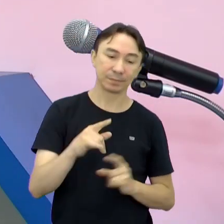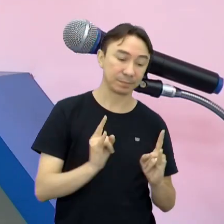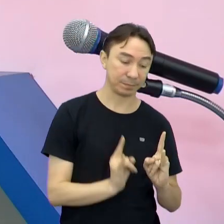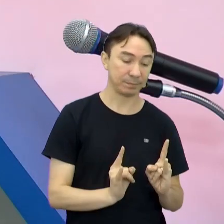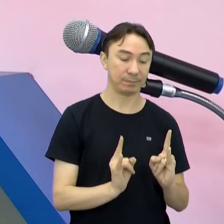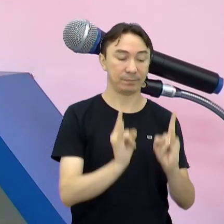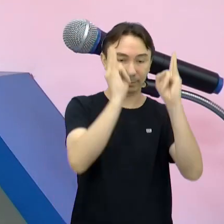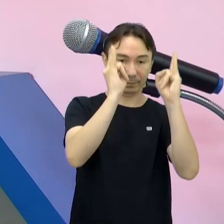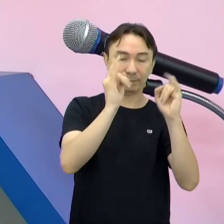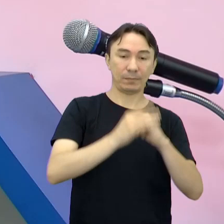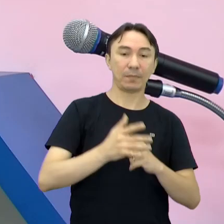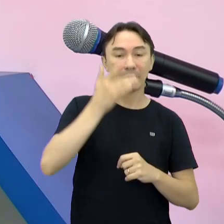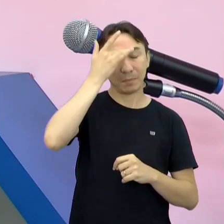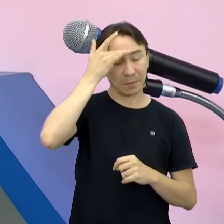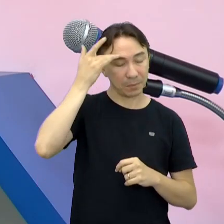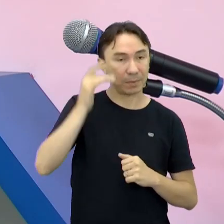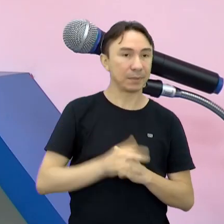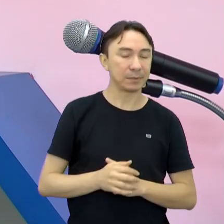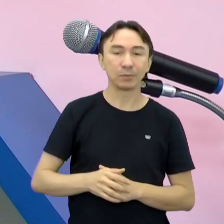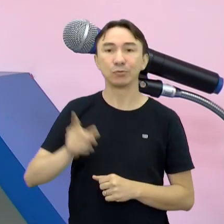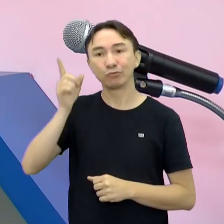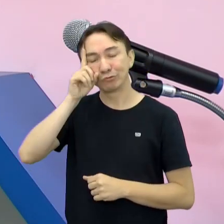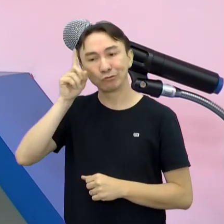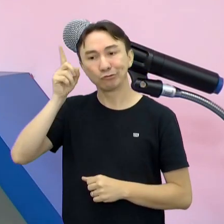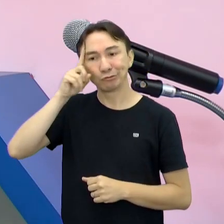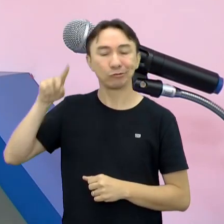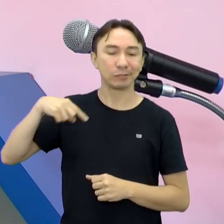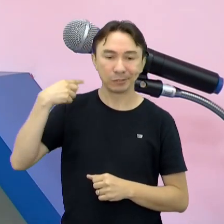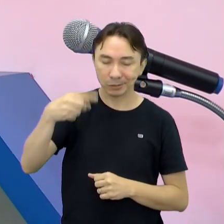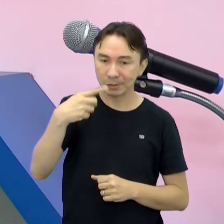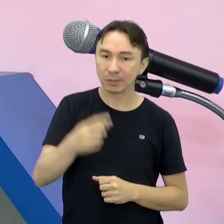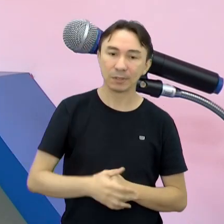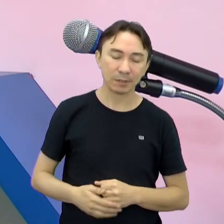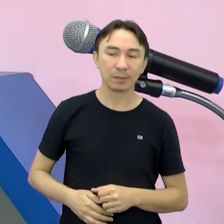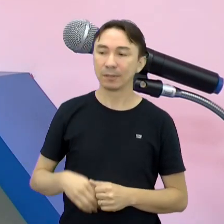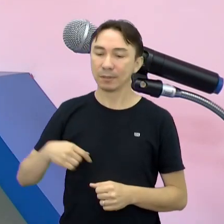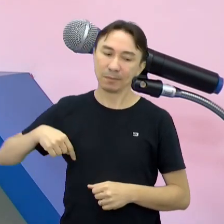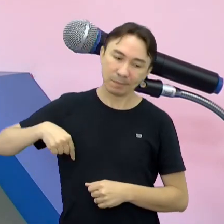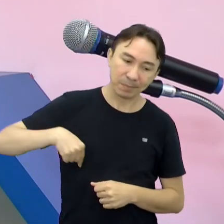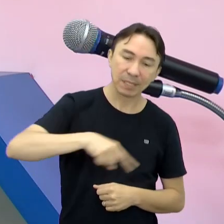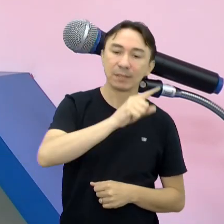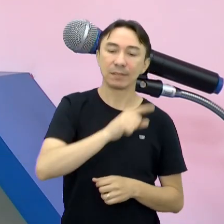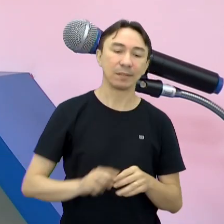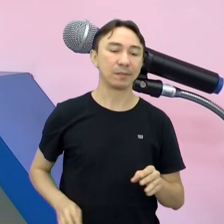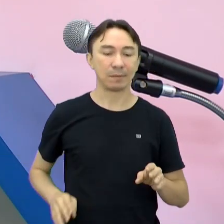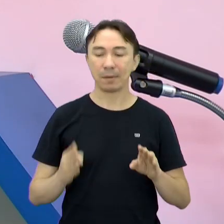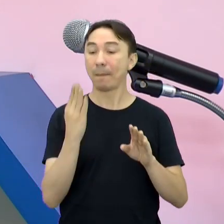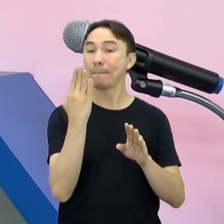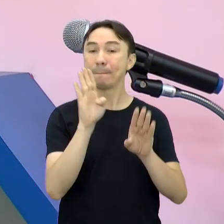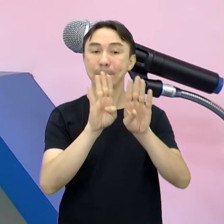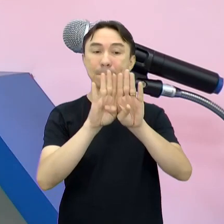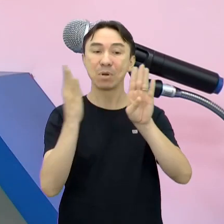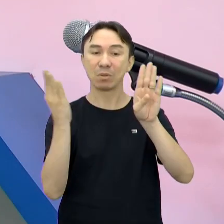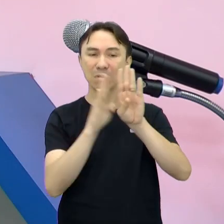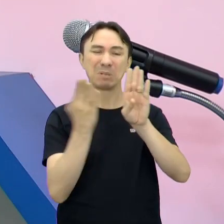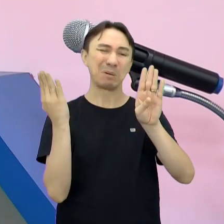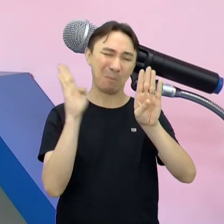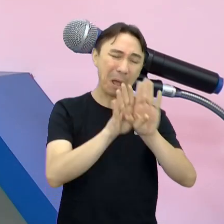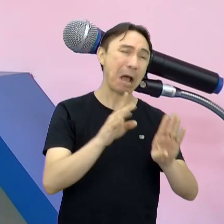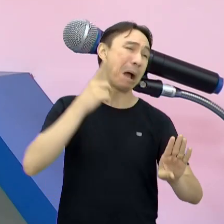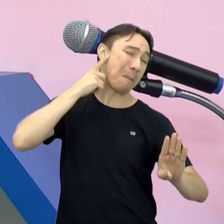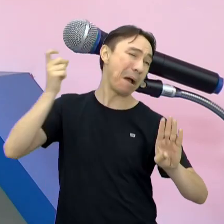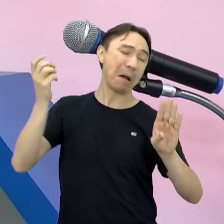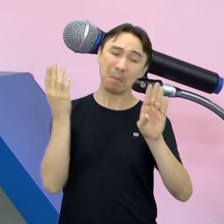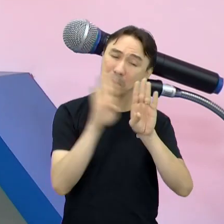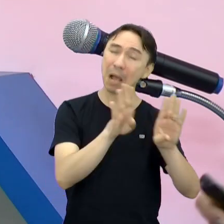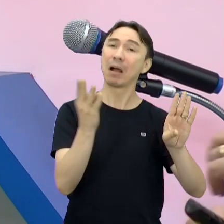pessoa que todo dia passa lá e bate a porta Isso vai te irritando todo dia De repente um dia você quer conversar sobre isso Então a forma como você traz isso